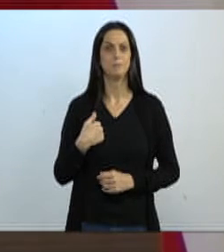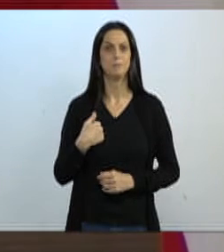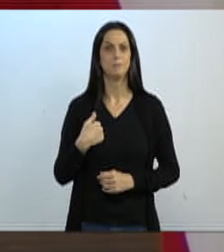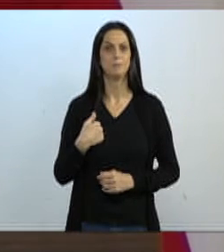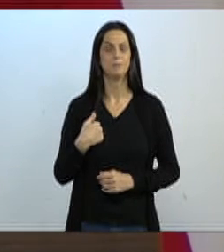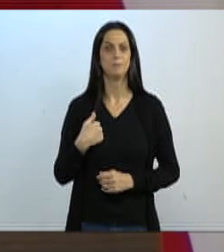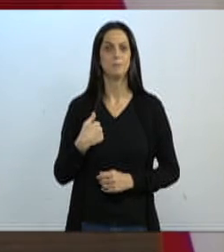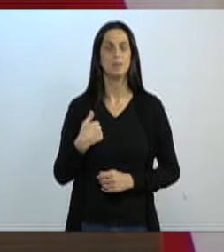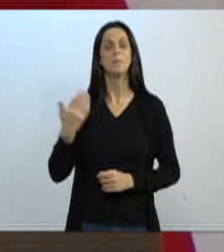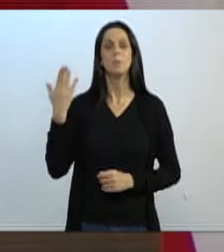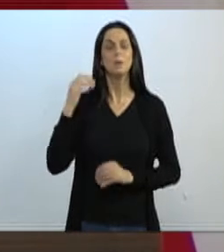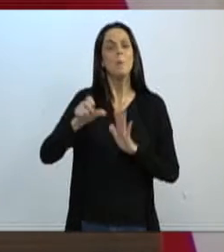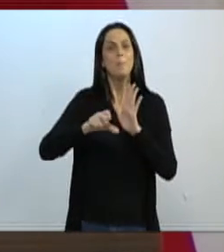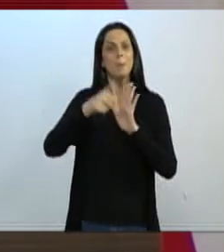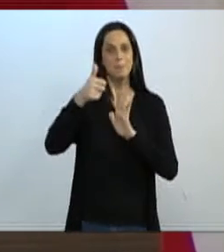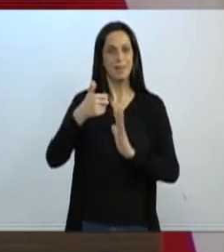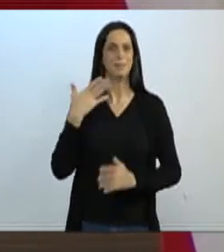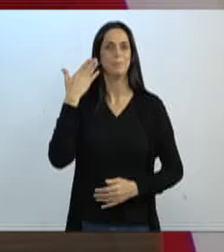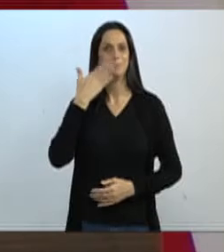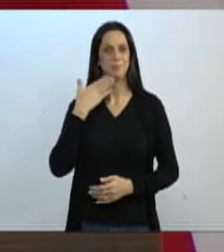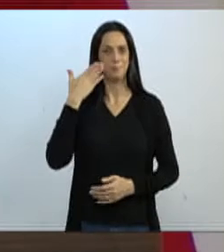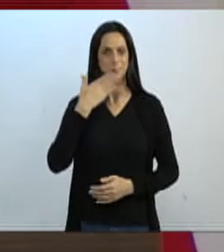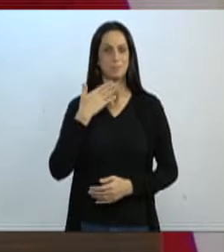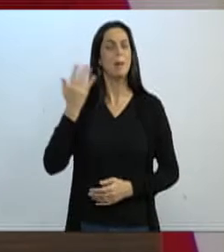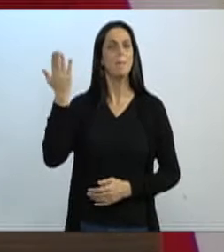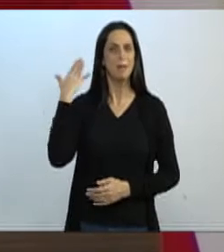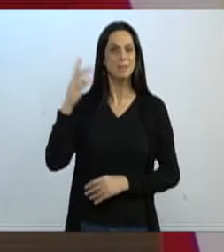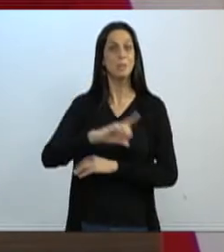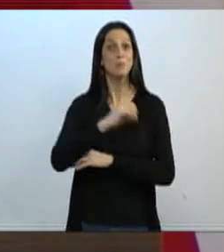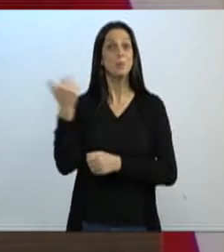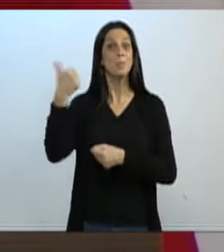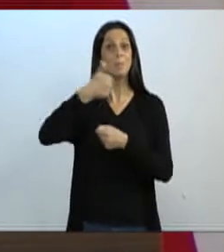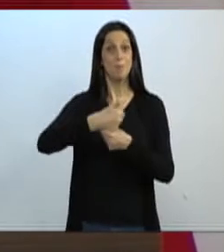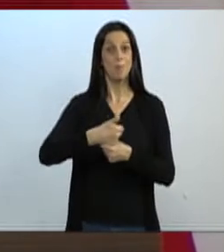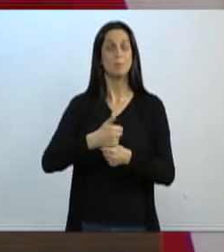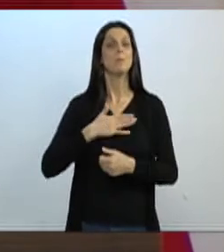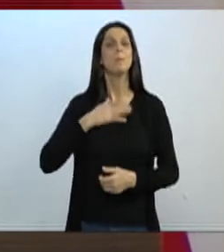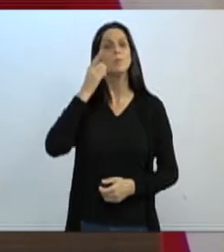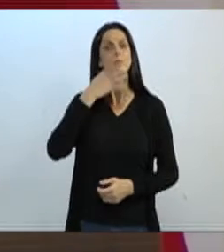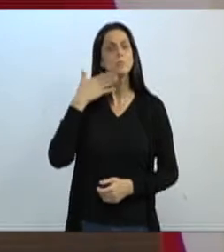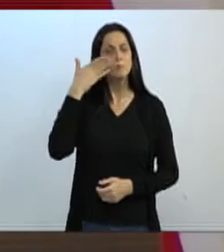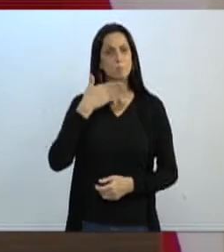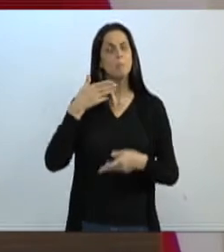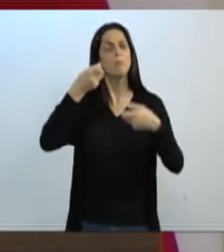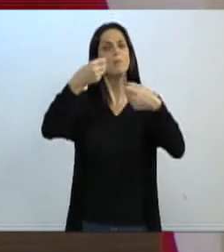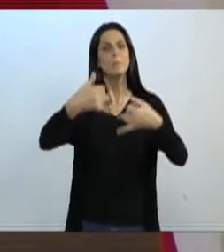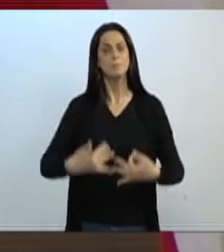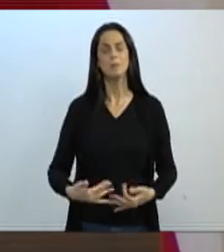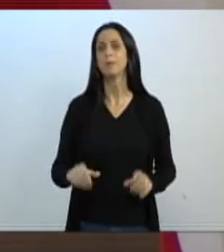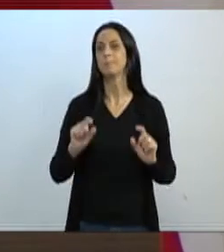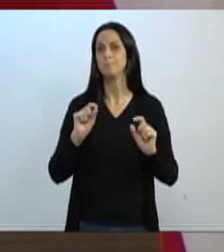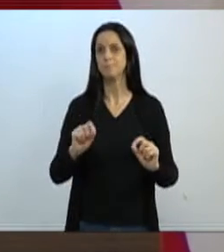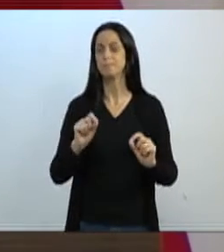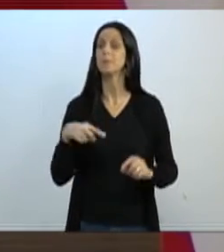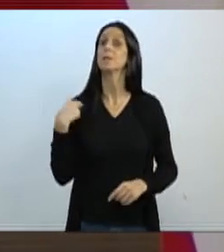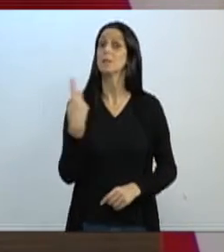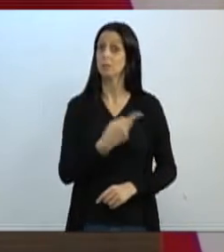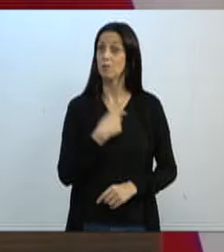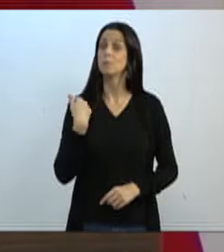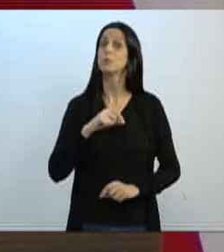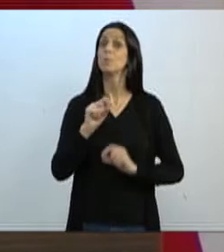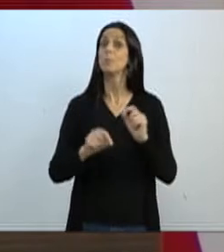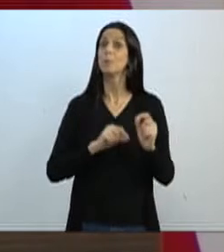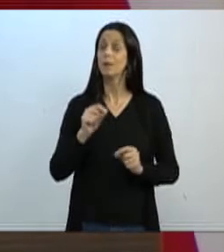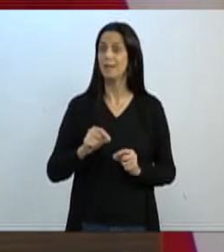eu fiz o meu primeiro pronunciamento ainda na posse, no dia da posse, o meu discurso, eu disse, vereador João, que nós temos que semear